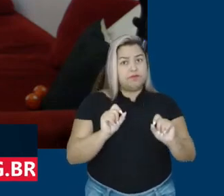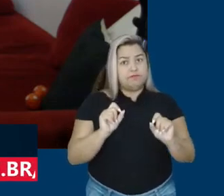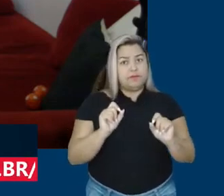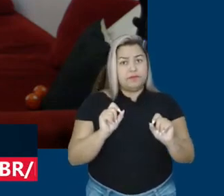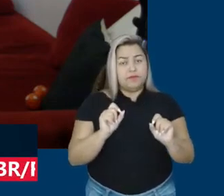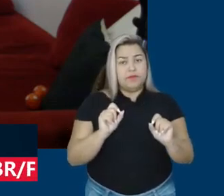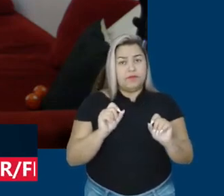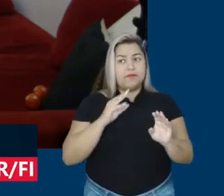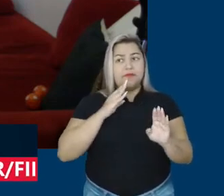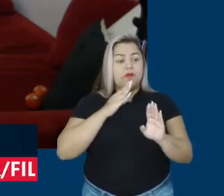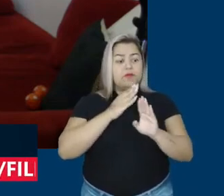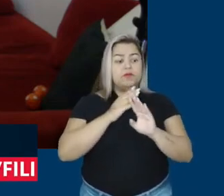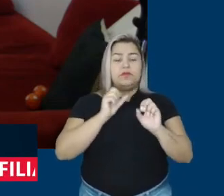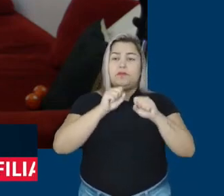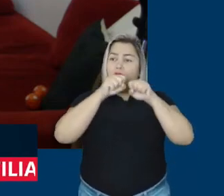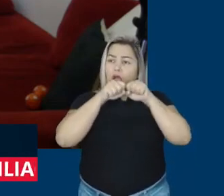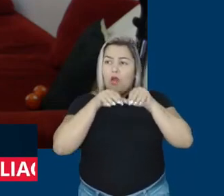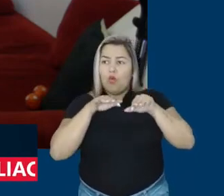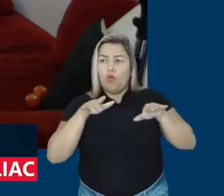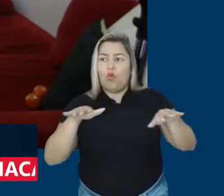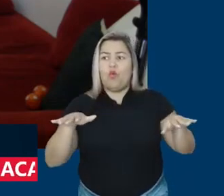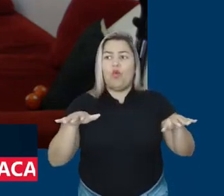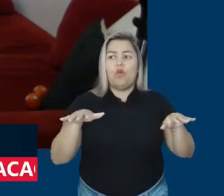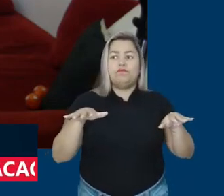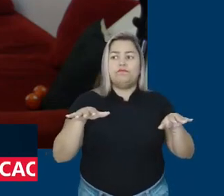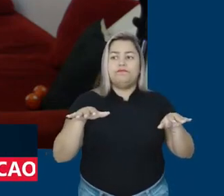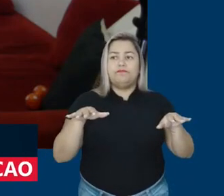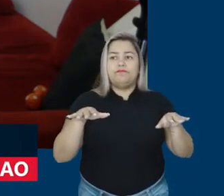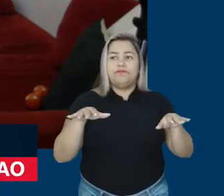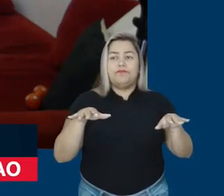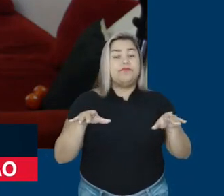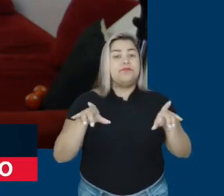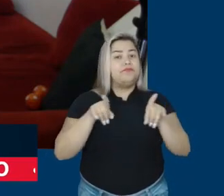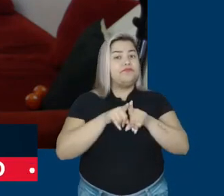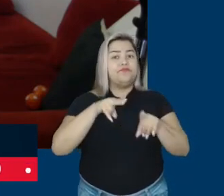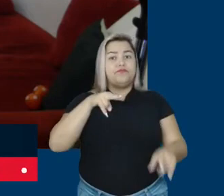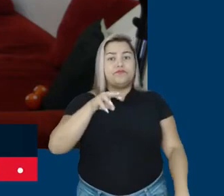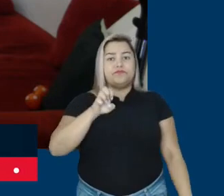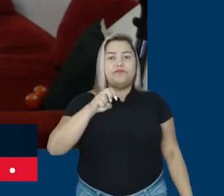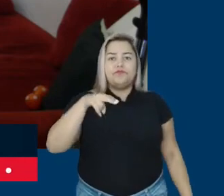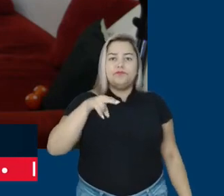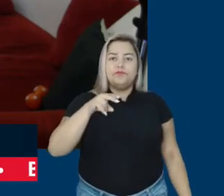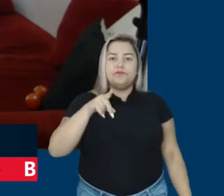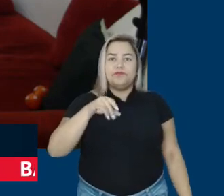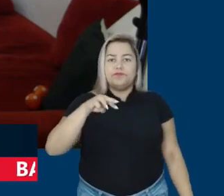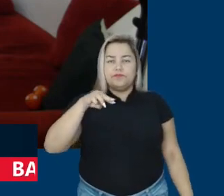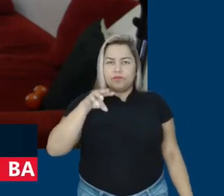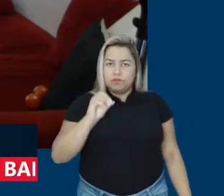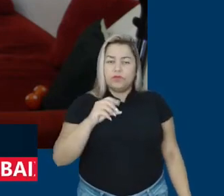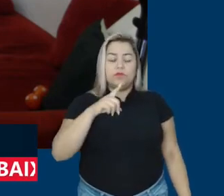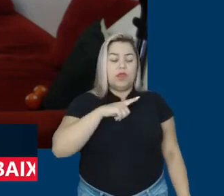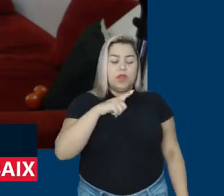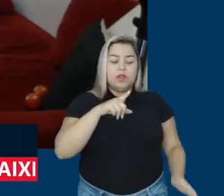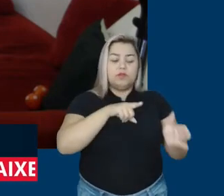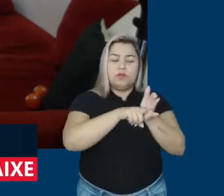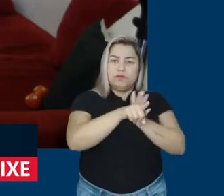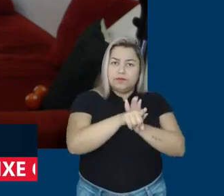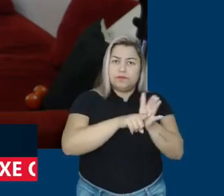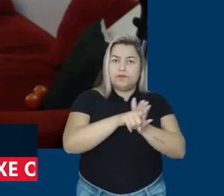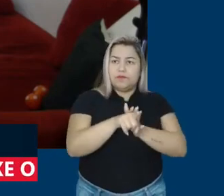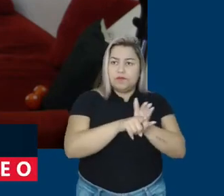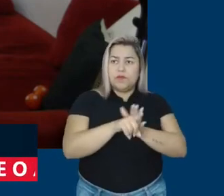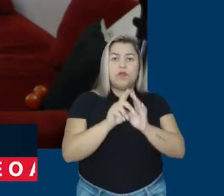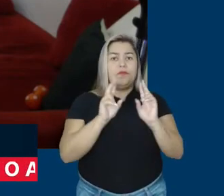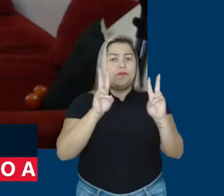na disseminação de conteúdos ligados ao chamado neonazismo. A SaferNet tem uma pesquisa exclusiva